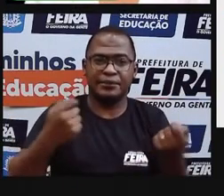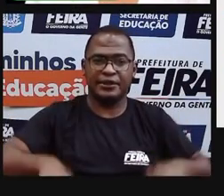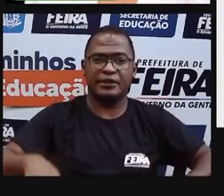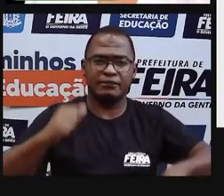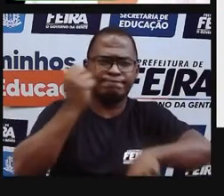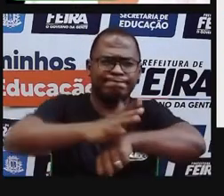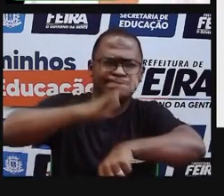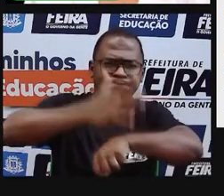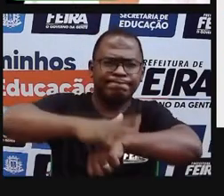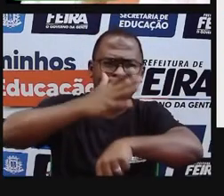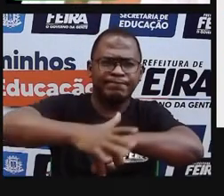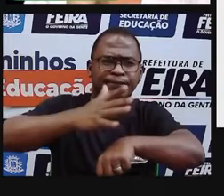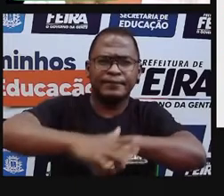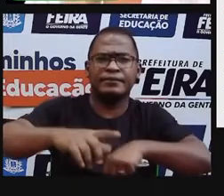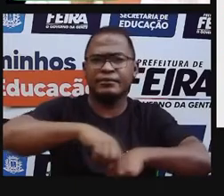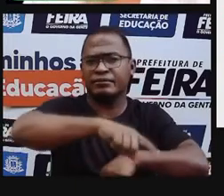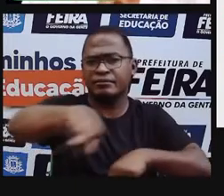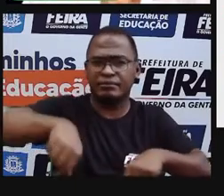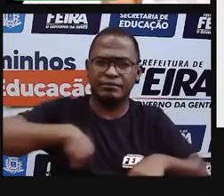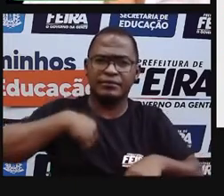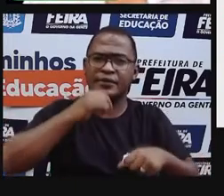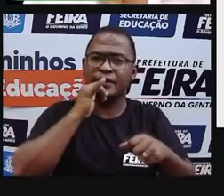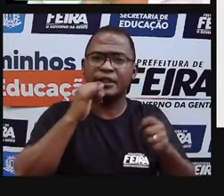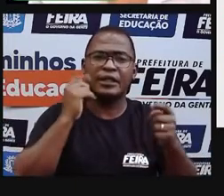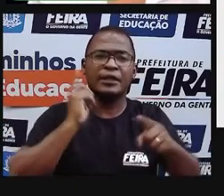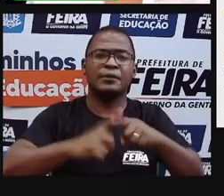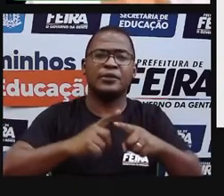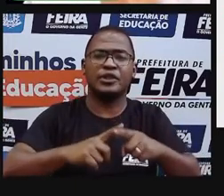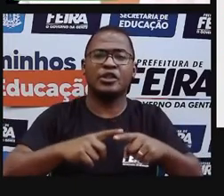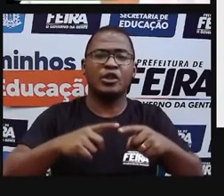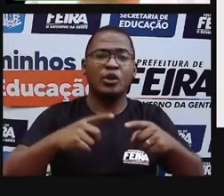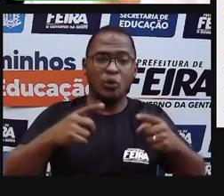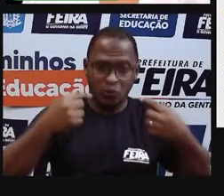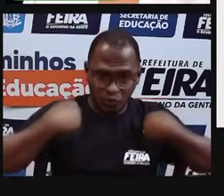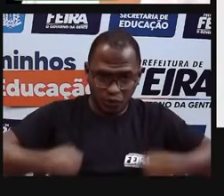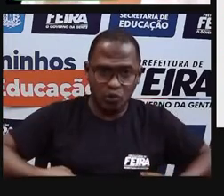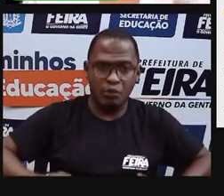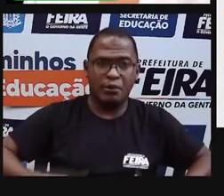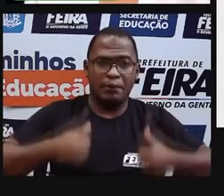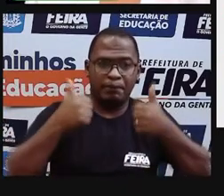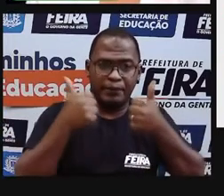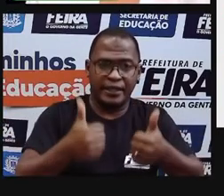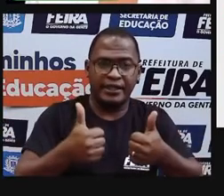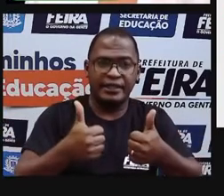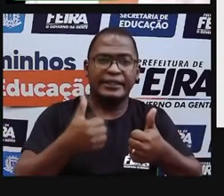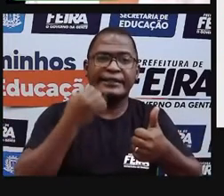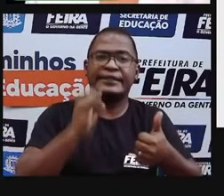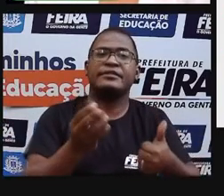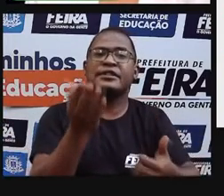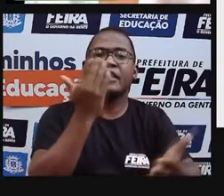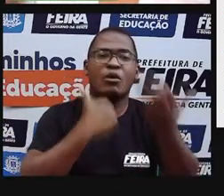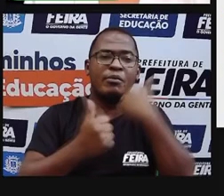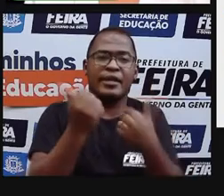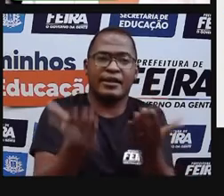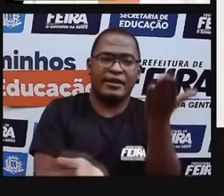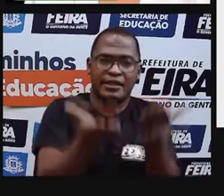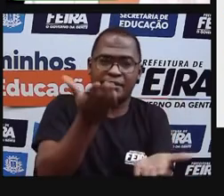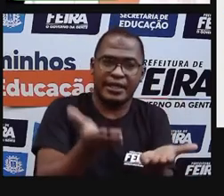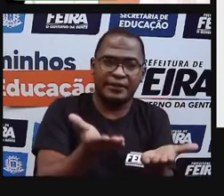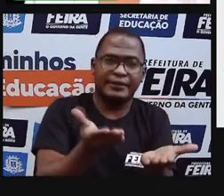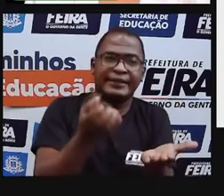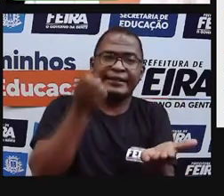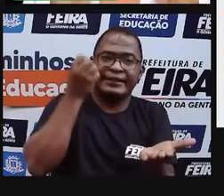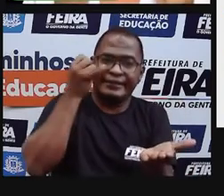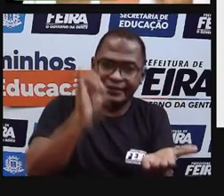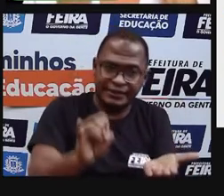escolhas. O nosso corpo, ó, é o que a gente come. Se a gente come saudável, a gente, claro que vai ter um corpo mais saudável. As frutas e